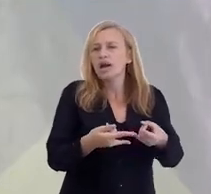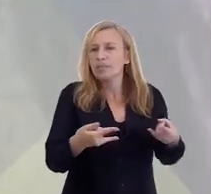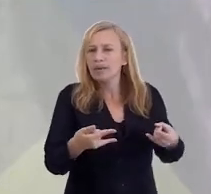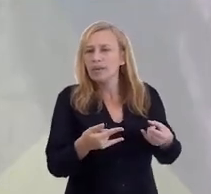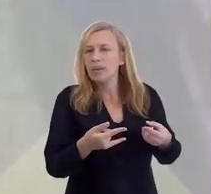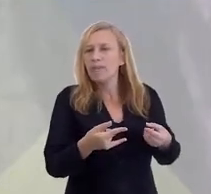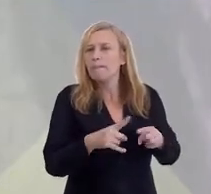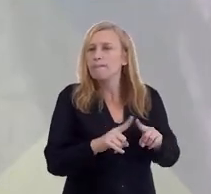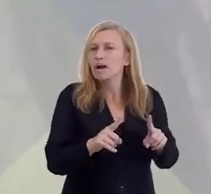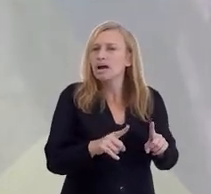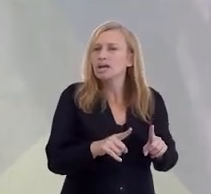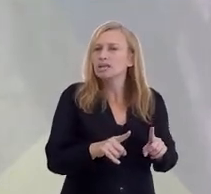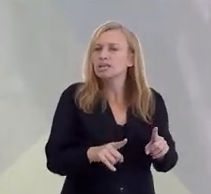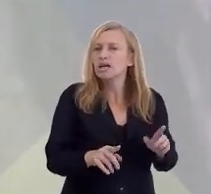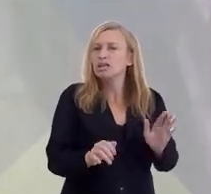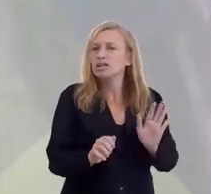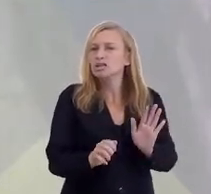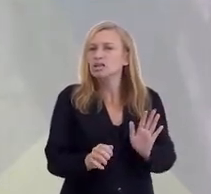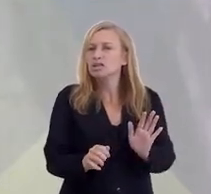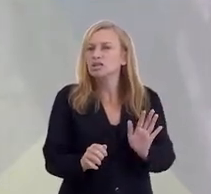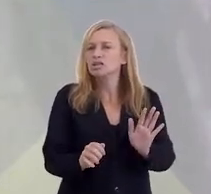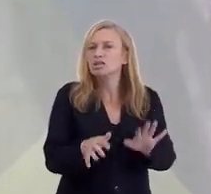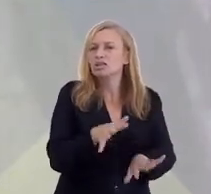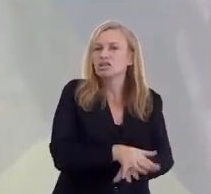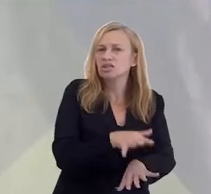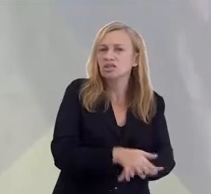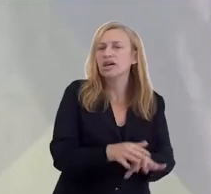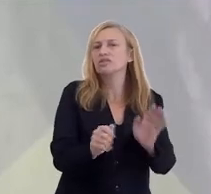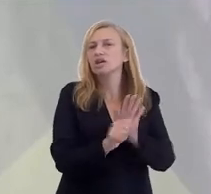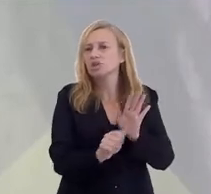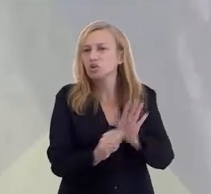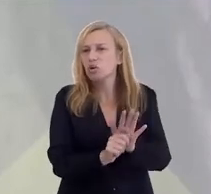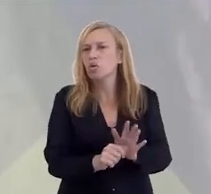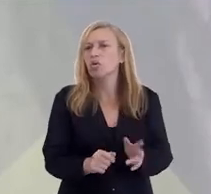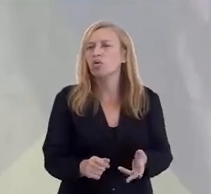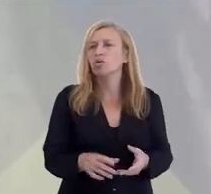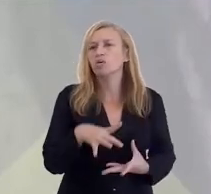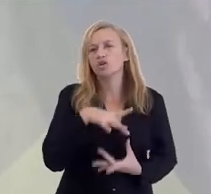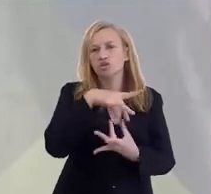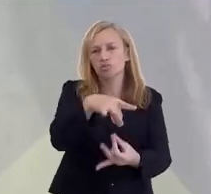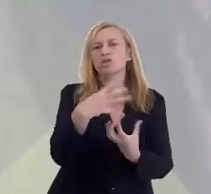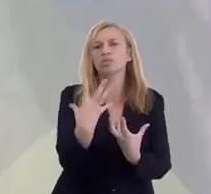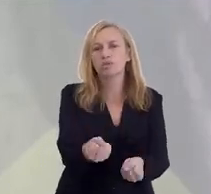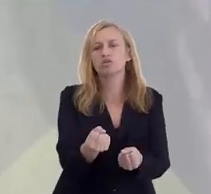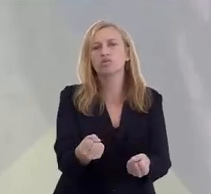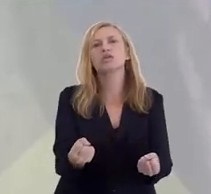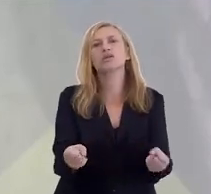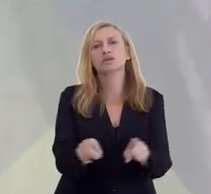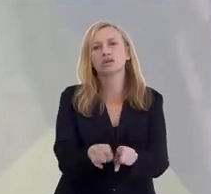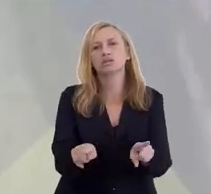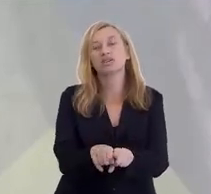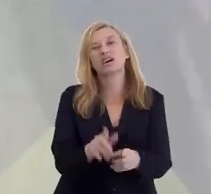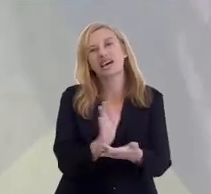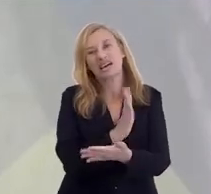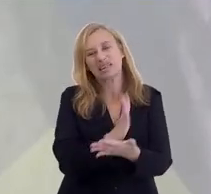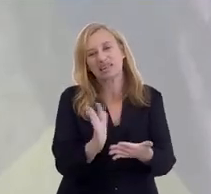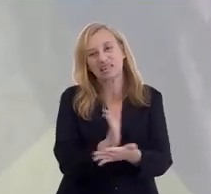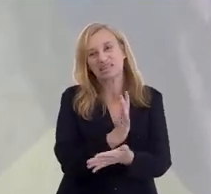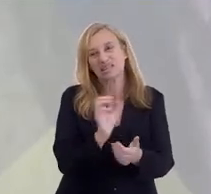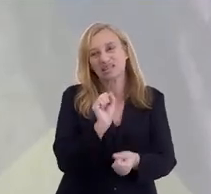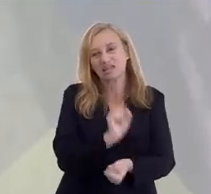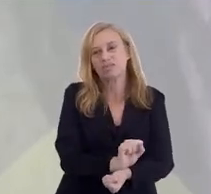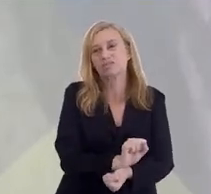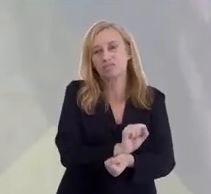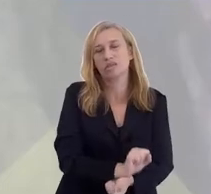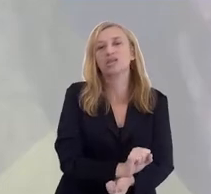a energia que exuda da droga de são, da sexolatria, é possível o espírito absorver. Então nós ficamos às